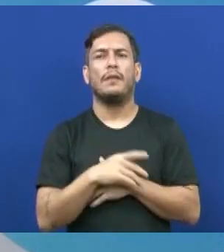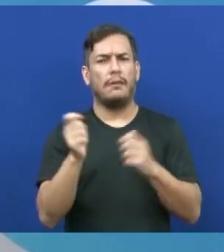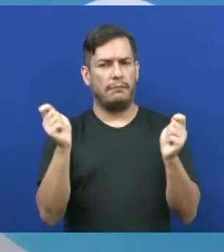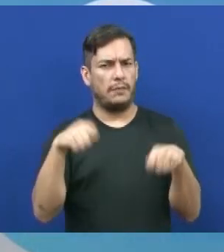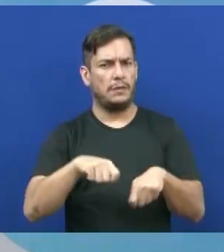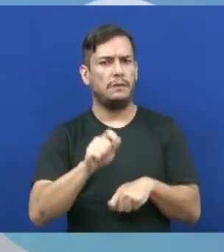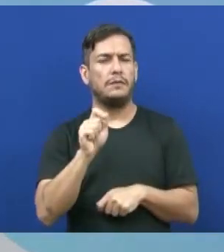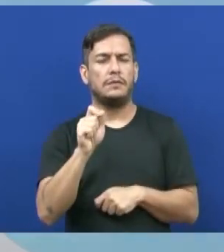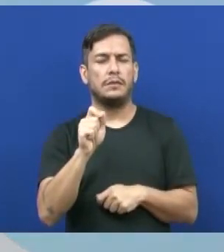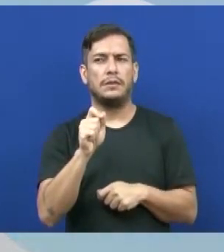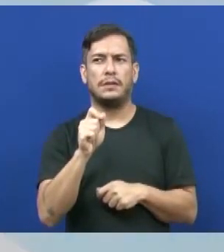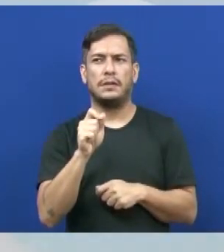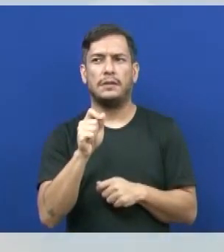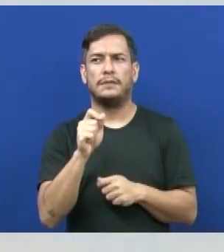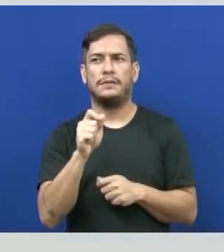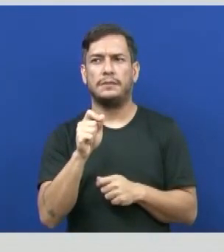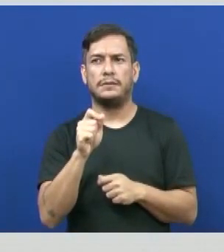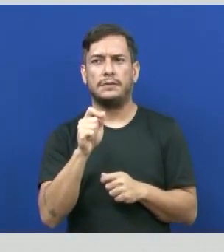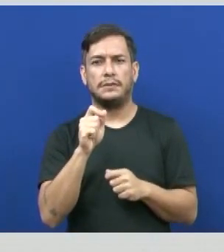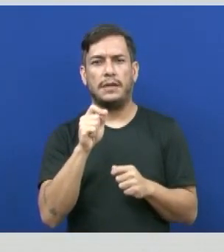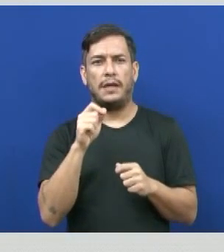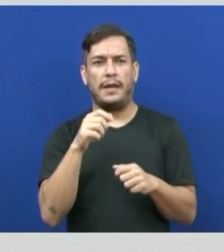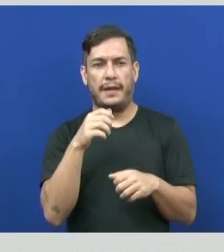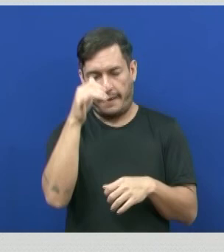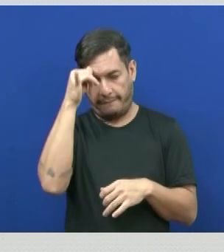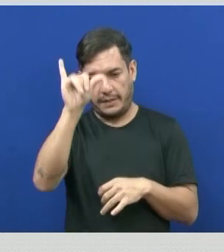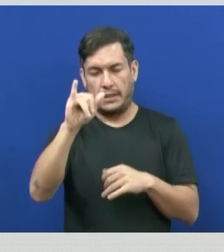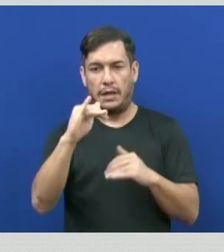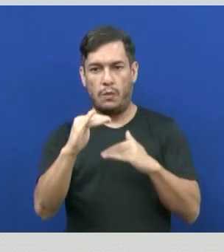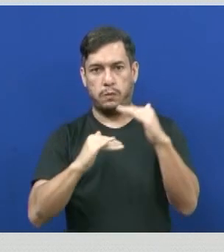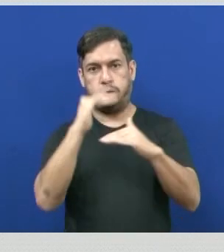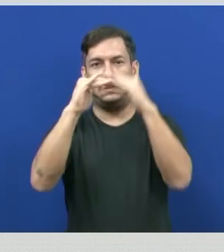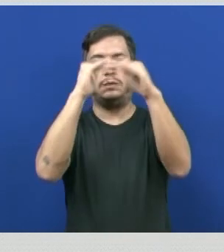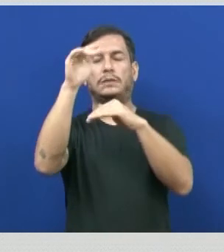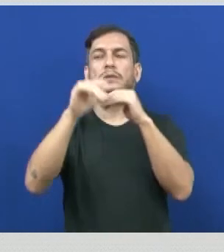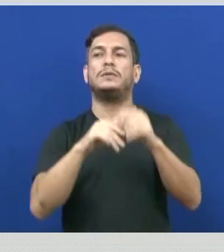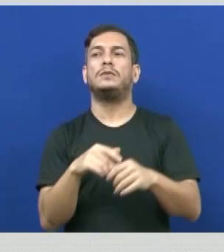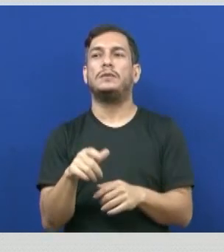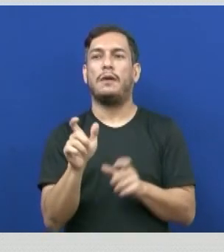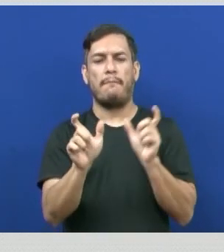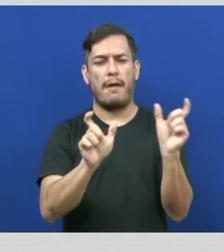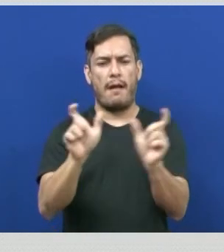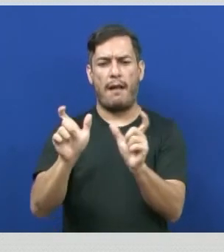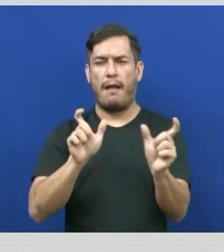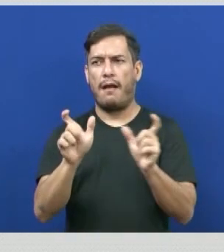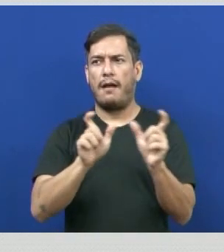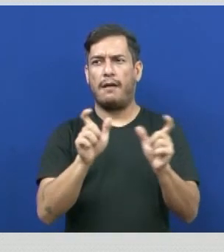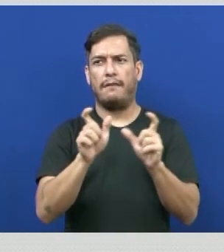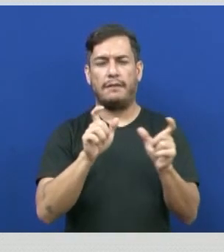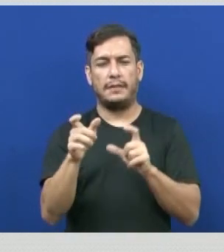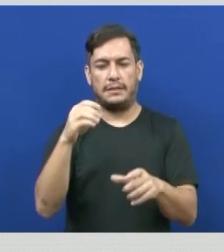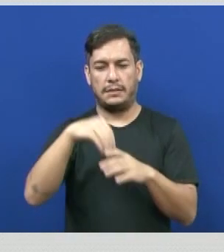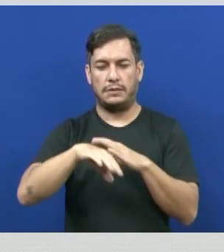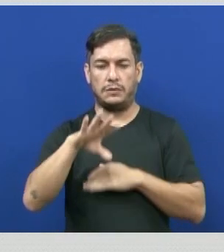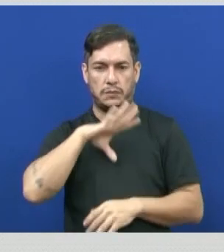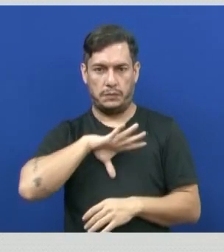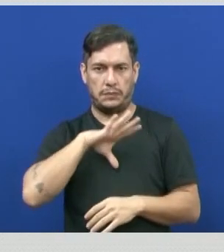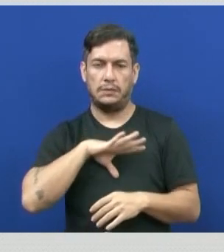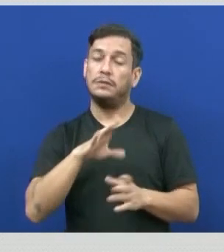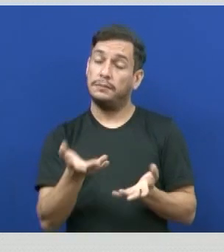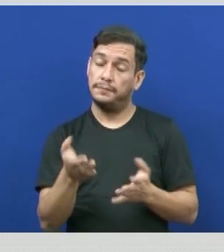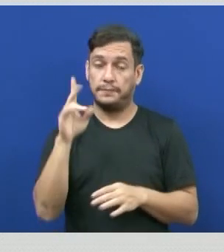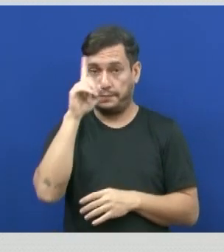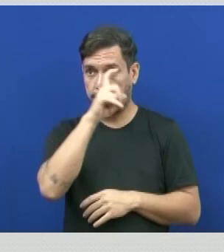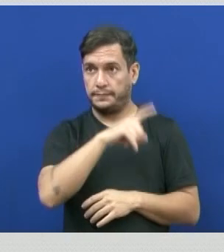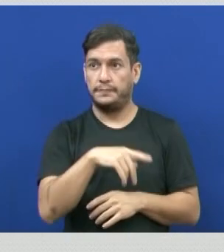possível conter o avanço do estrangeirismo na língua portuguesa? Olha, é muito difícil. E ele diz ali o seguinte,